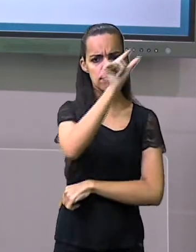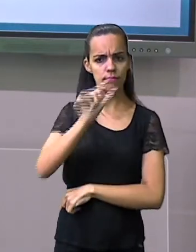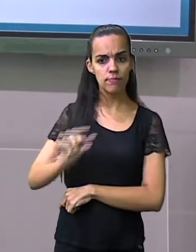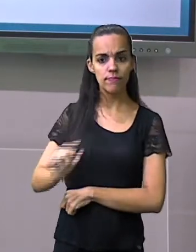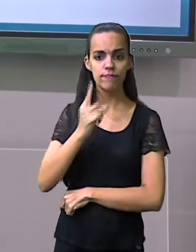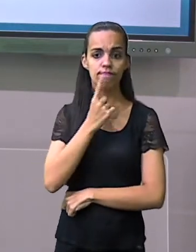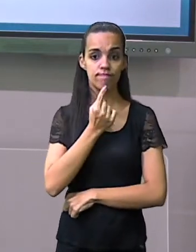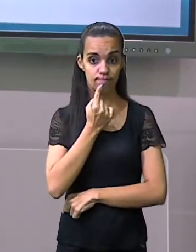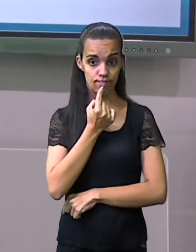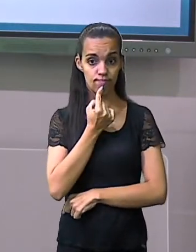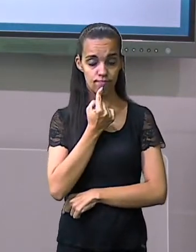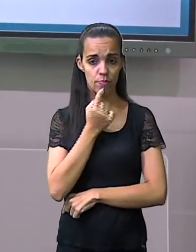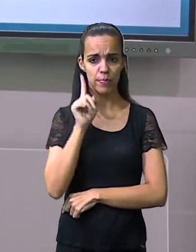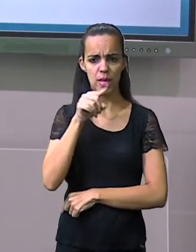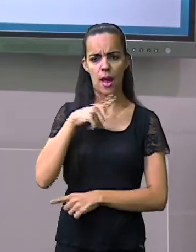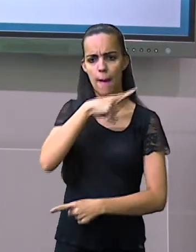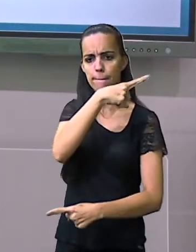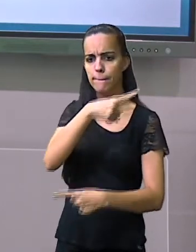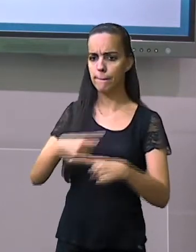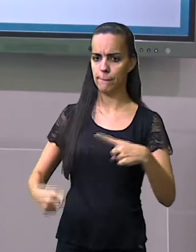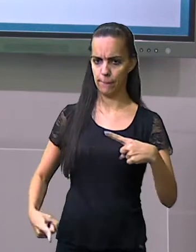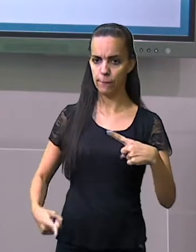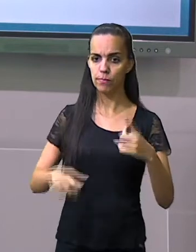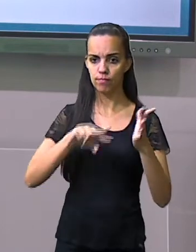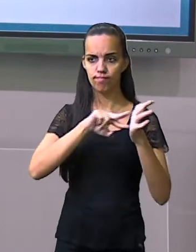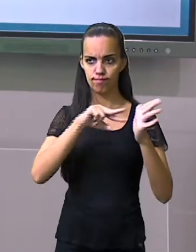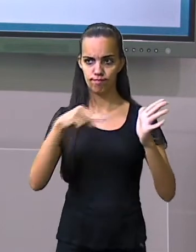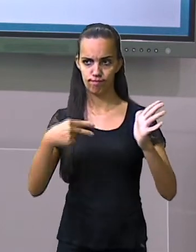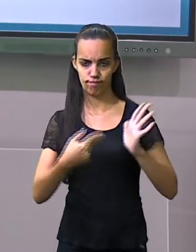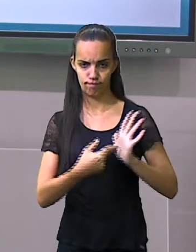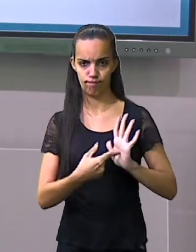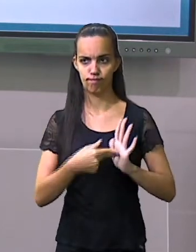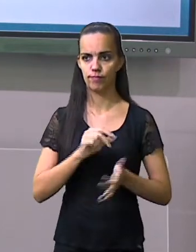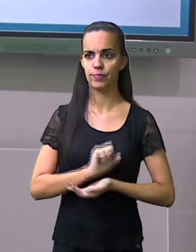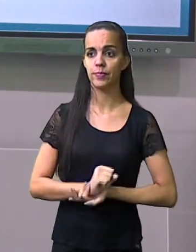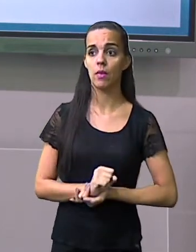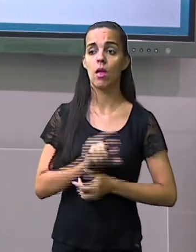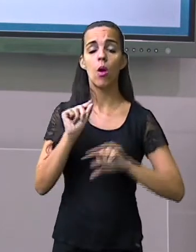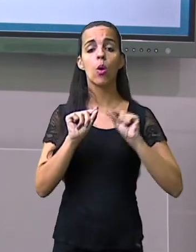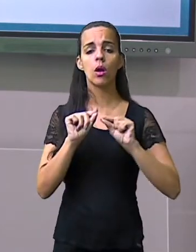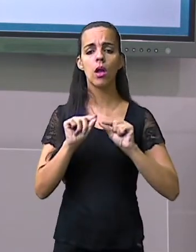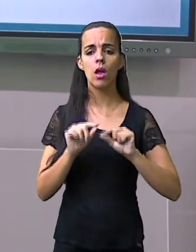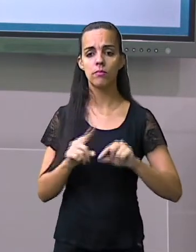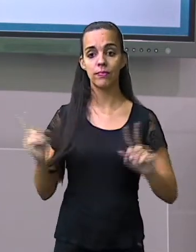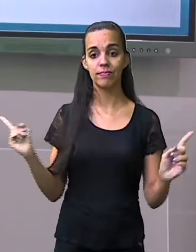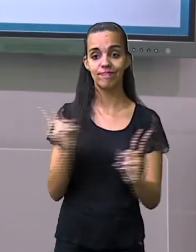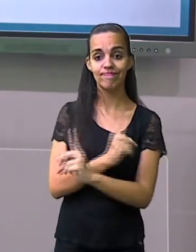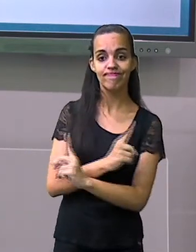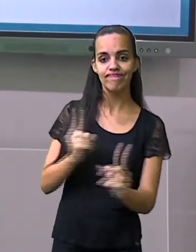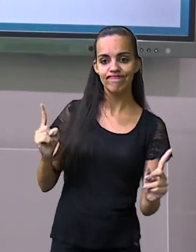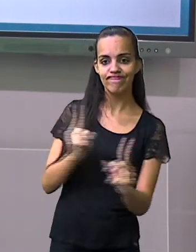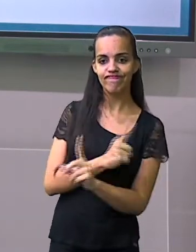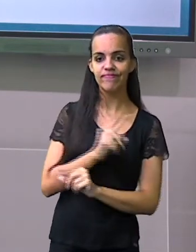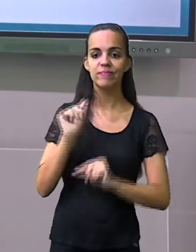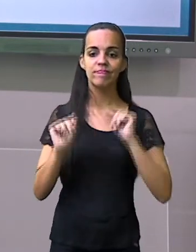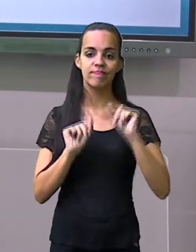Então, é proibido o trânsito de bicicleta. Aí,